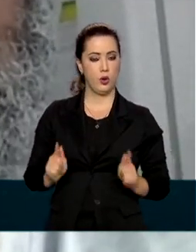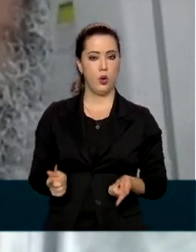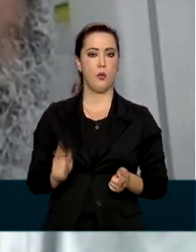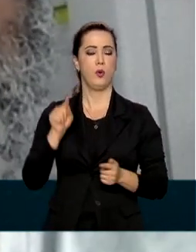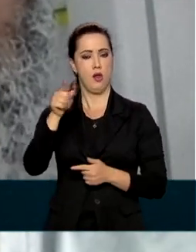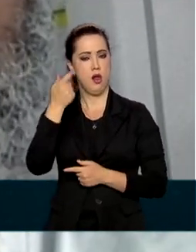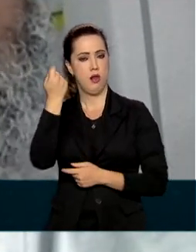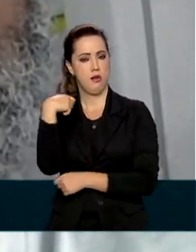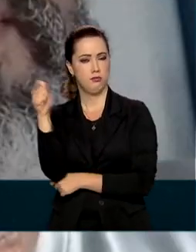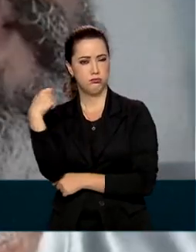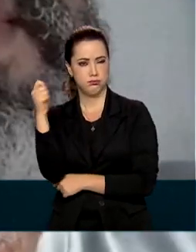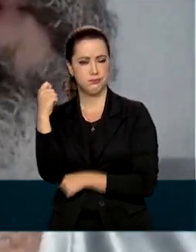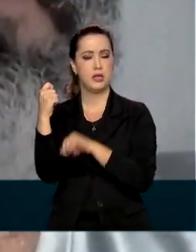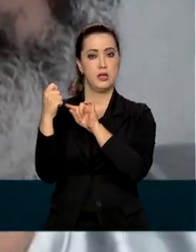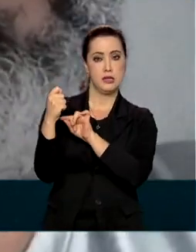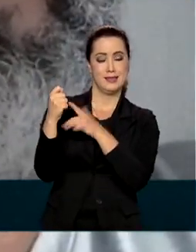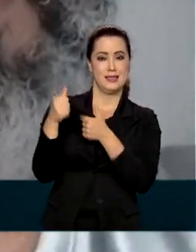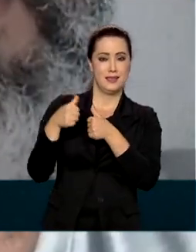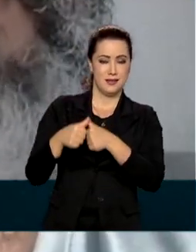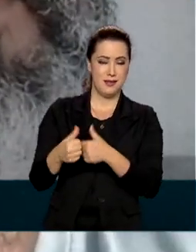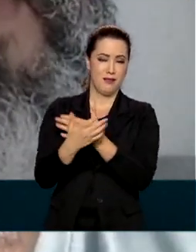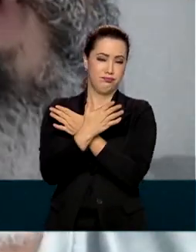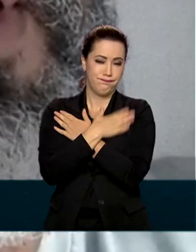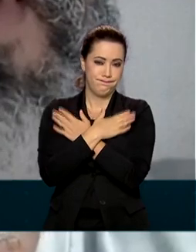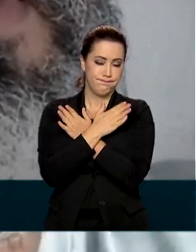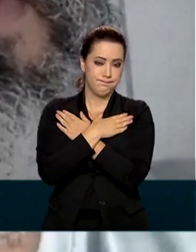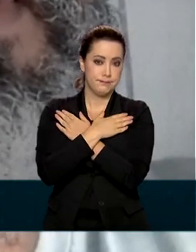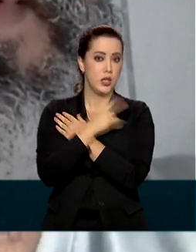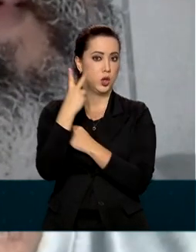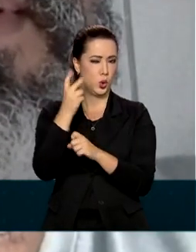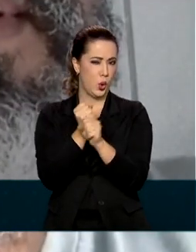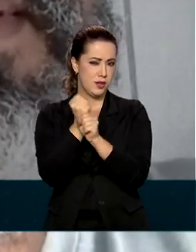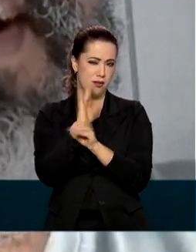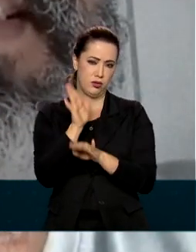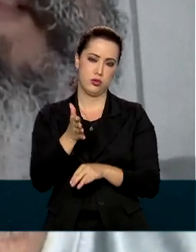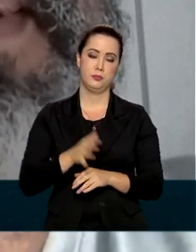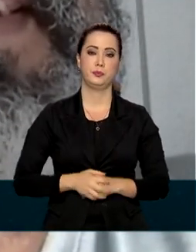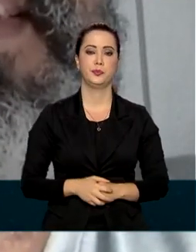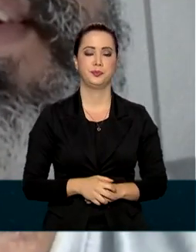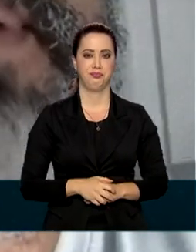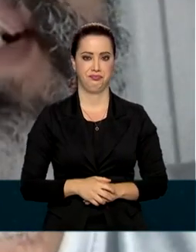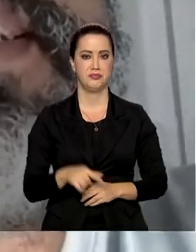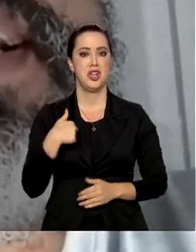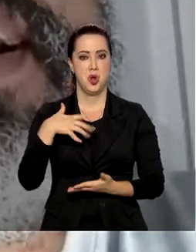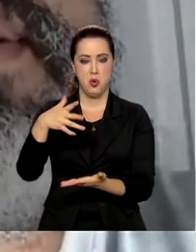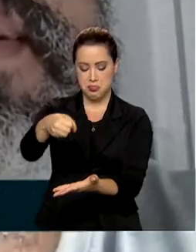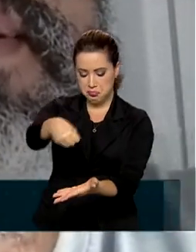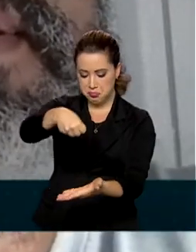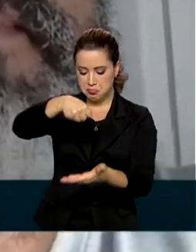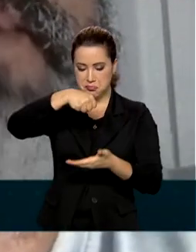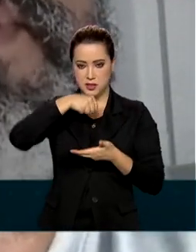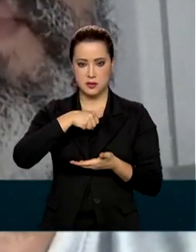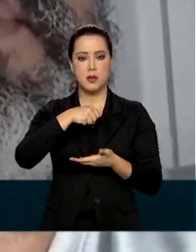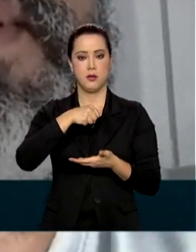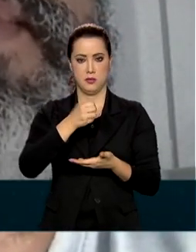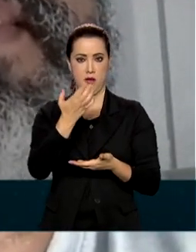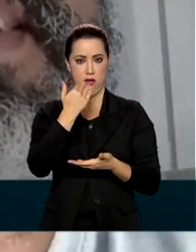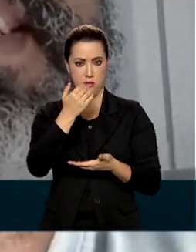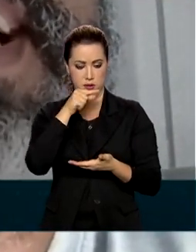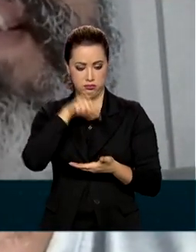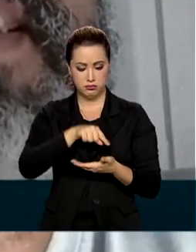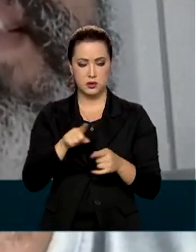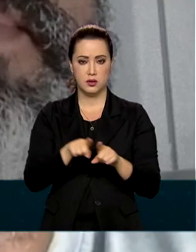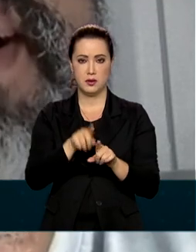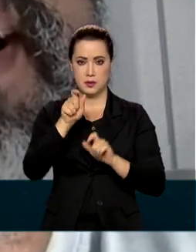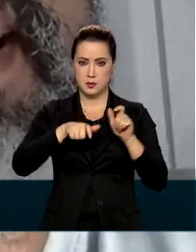Alto, no Rio Grande do Sul. Ele está desempregado há dois anos. Já recebi a cesta básica lá, para as pessoas que